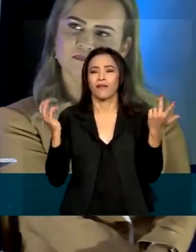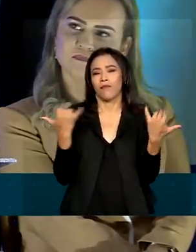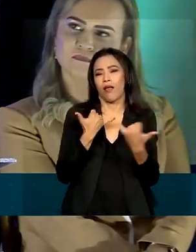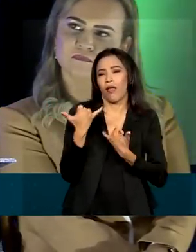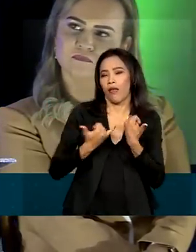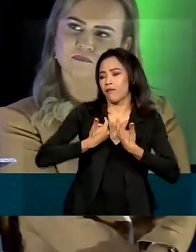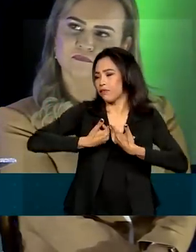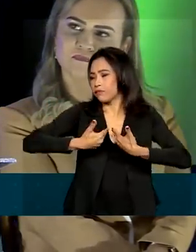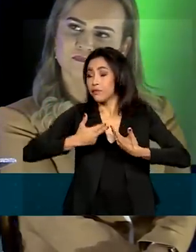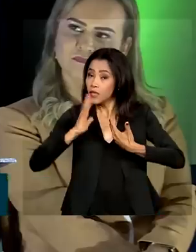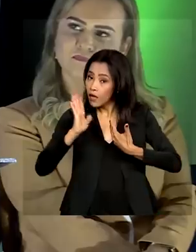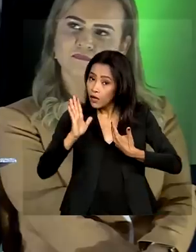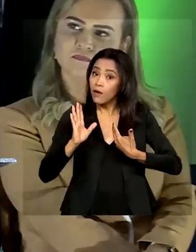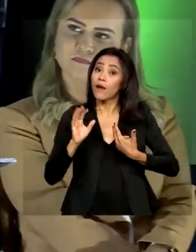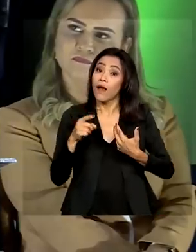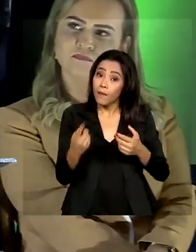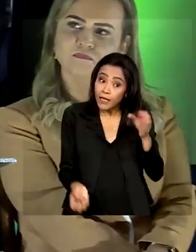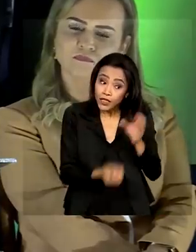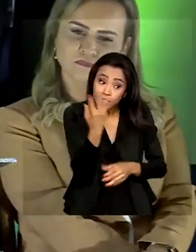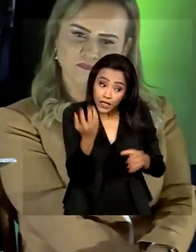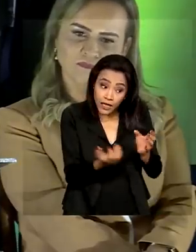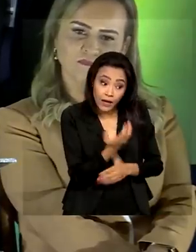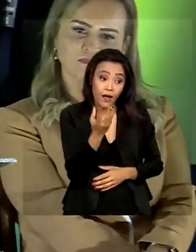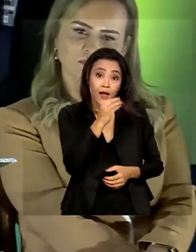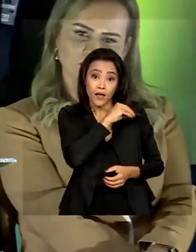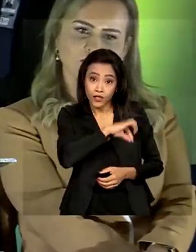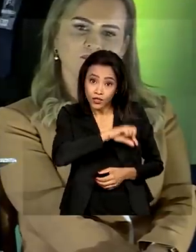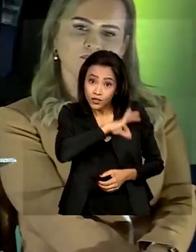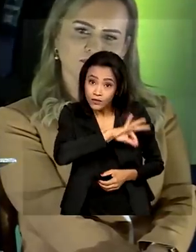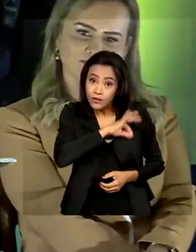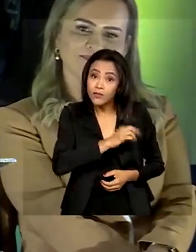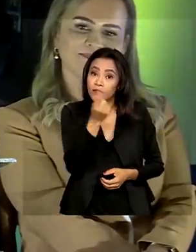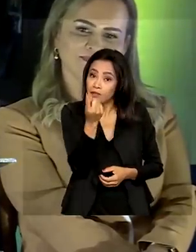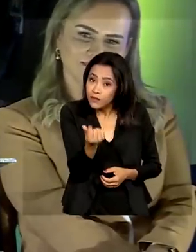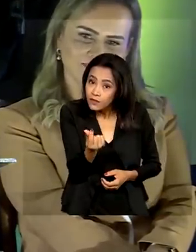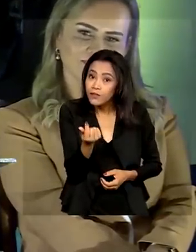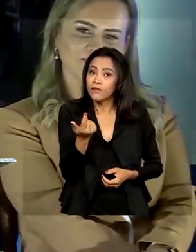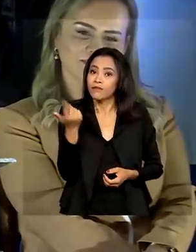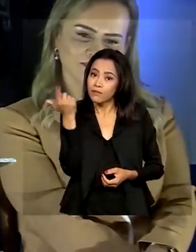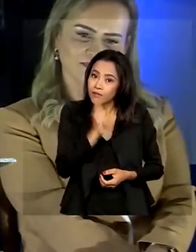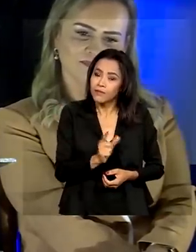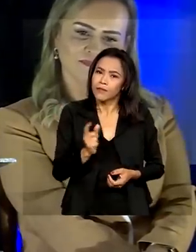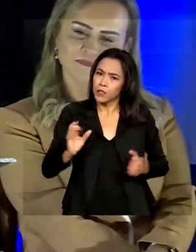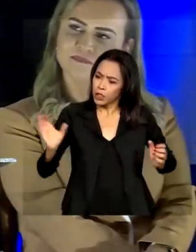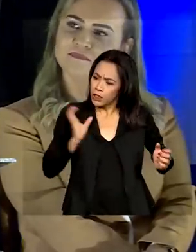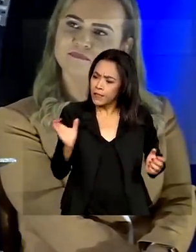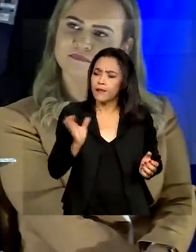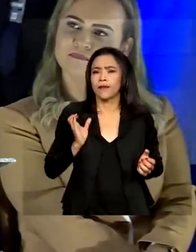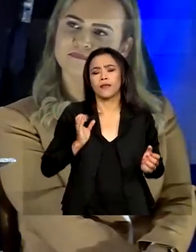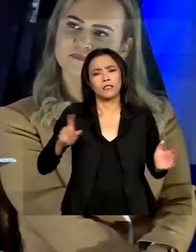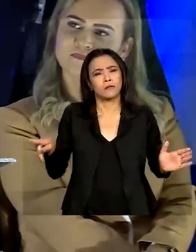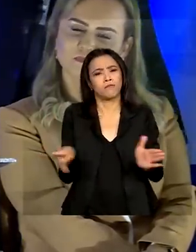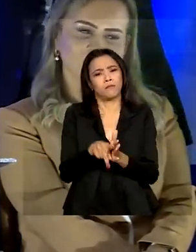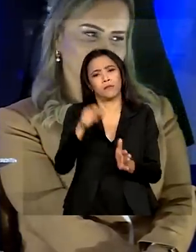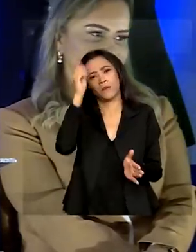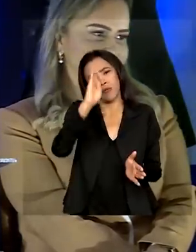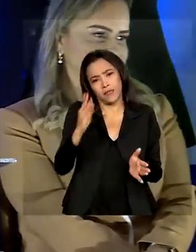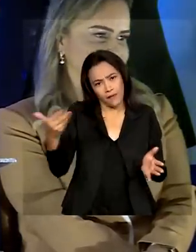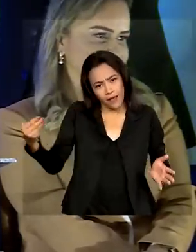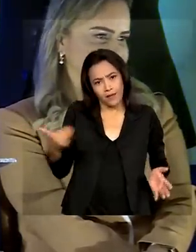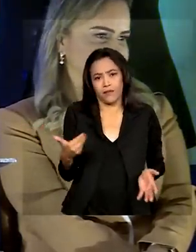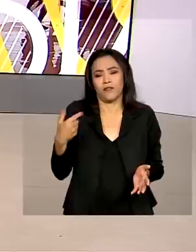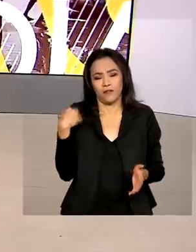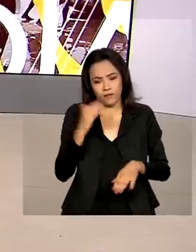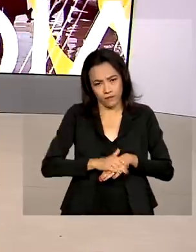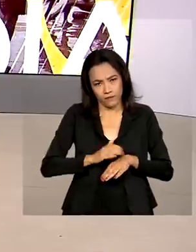ela é para gerar economia, para gerar renda, para gerar riqueza para o nosso Brasil. E é isso que a gente vai